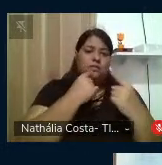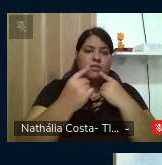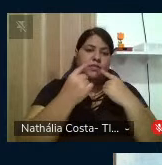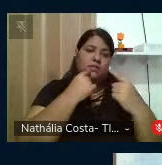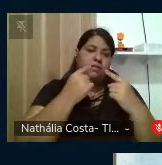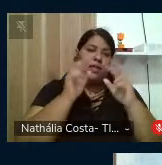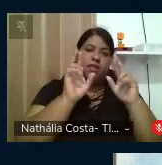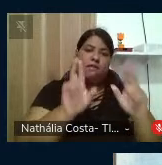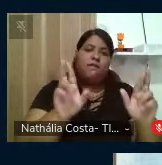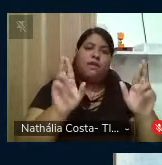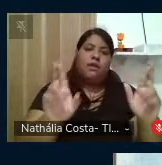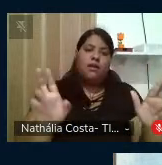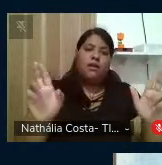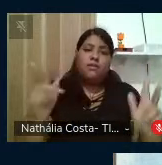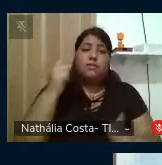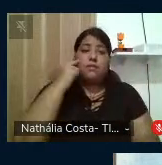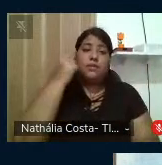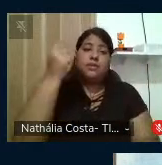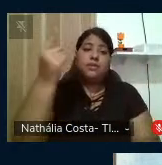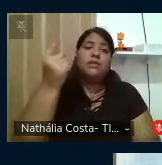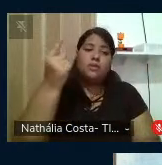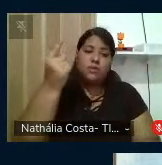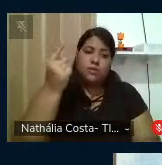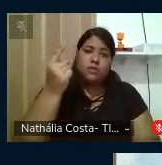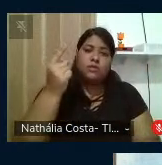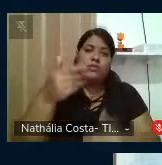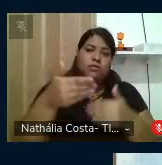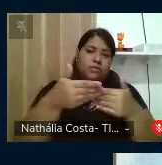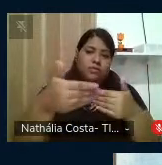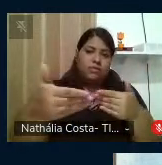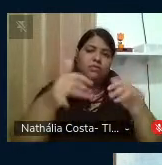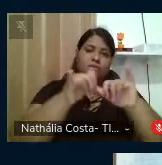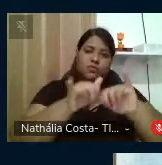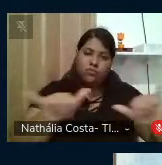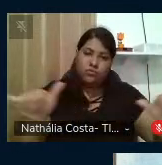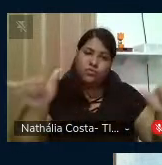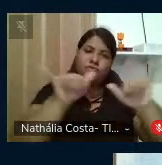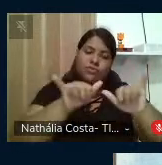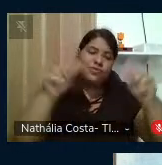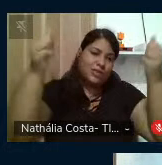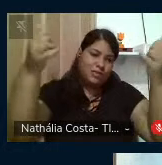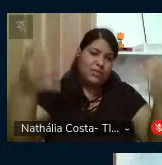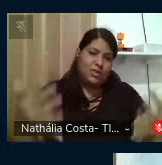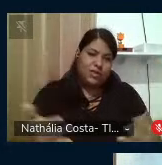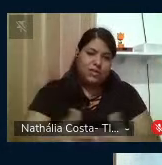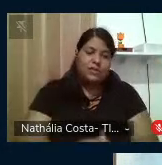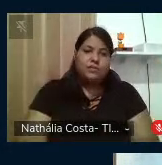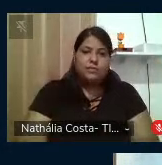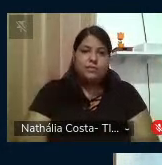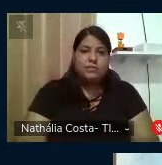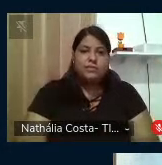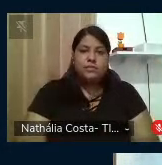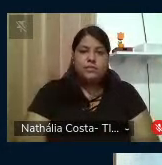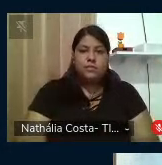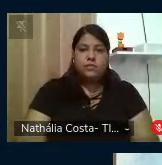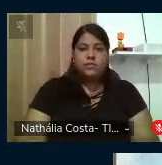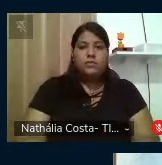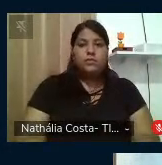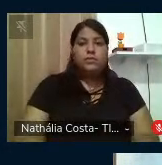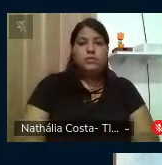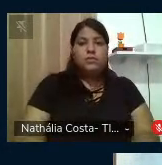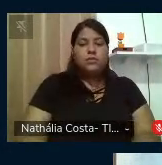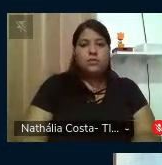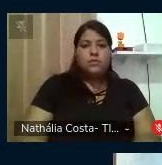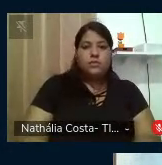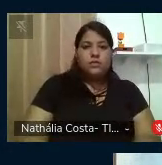diferentes pensadores que logo mais anunciarei como ideias-força